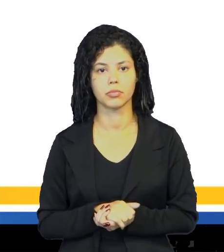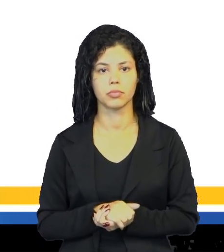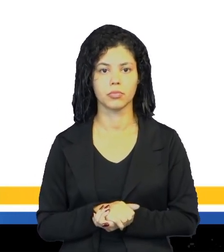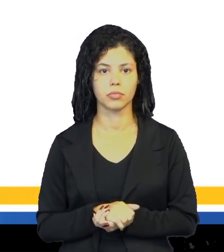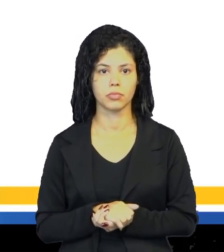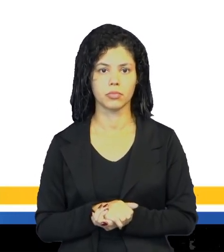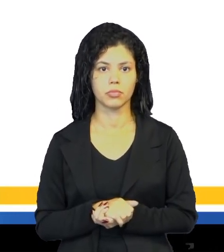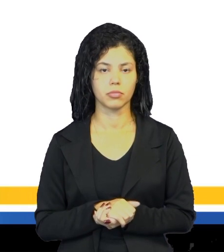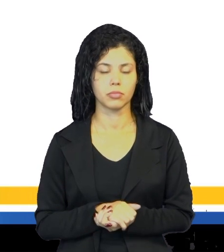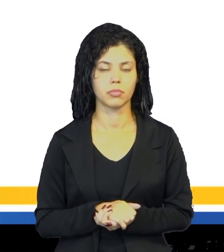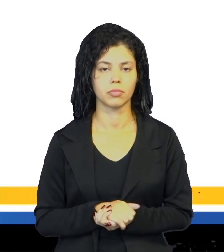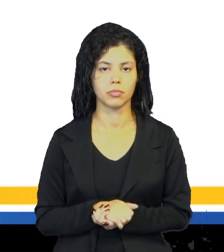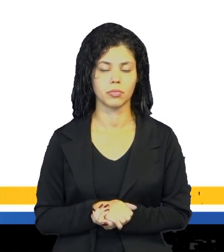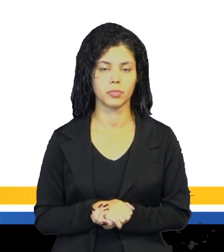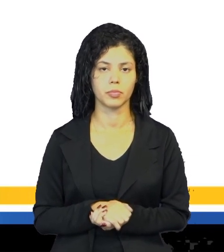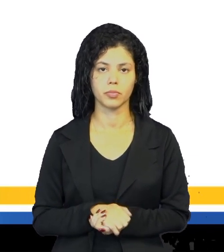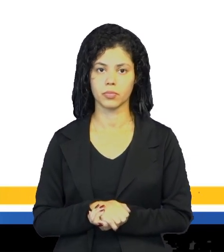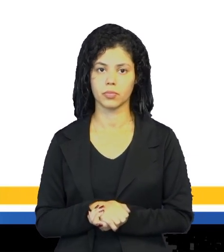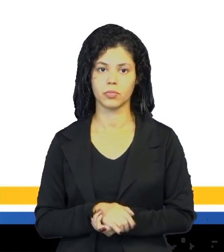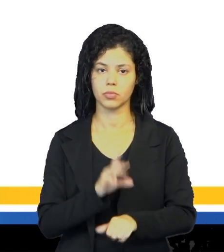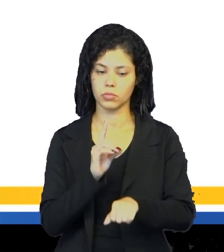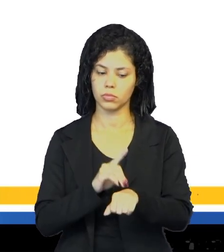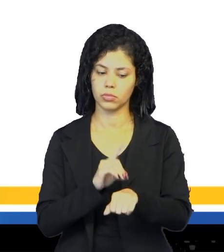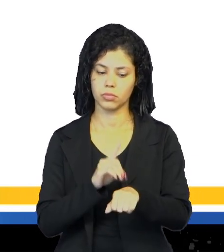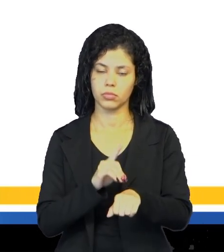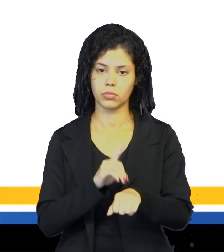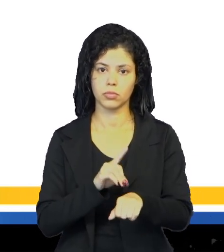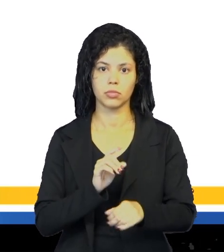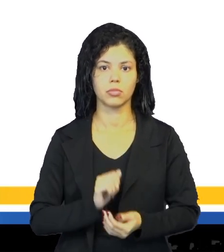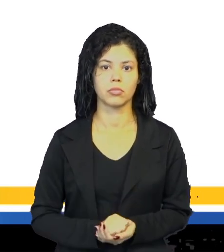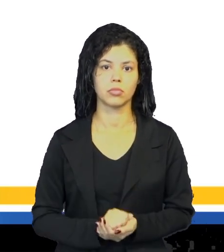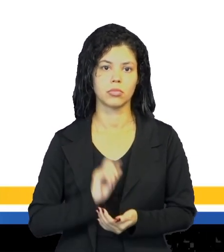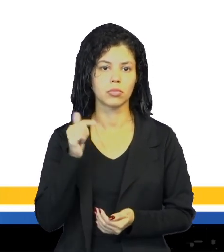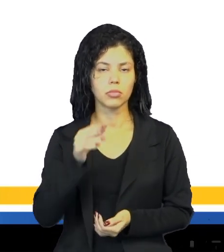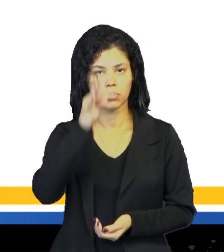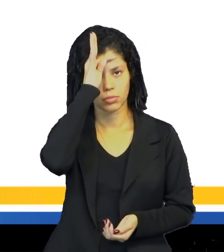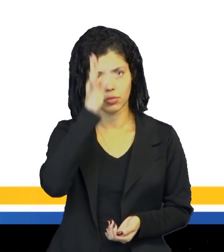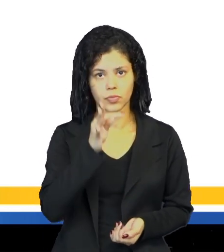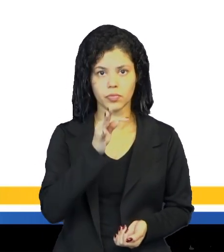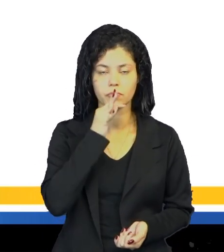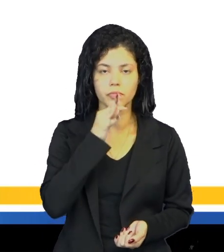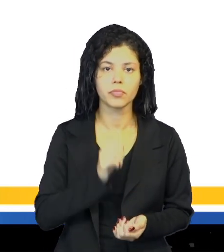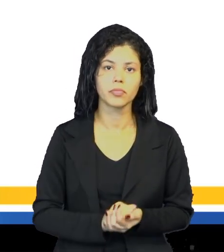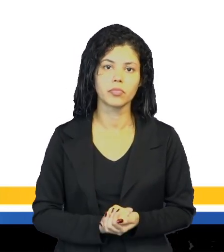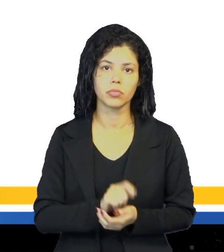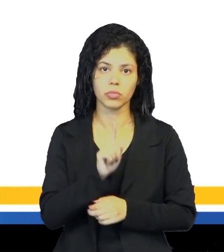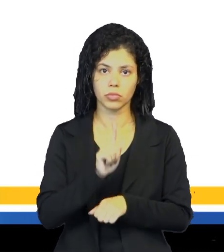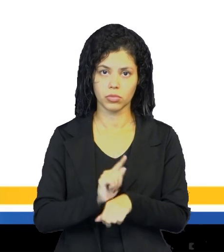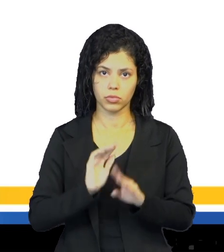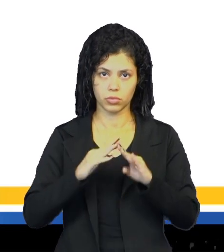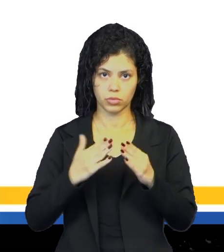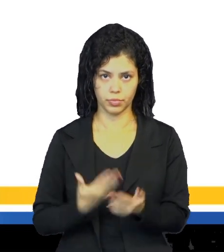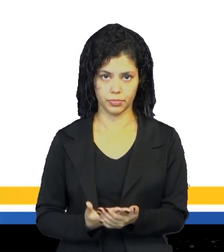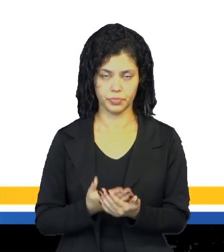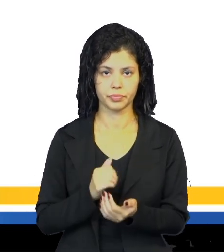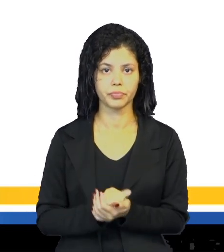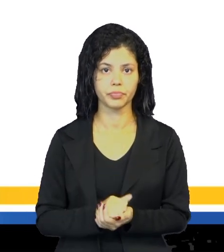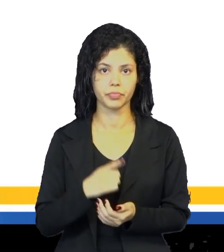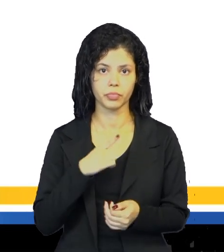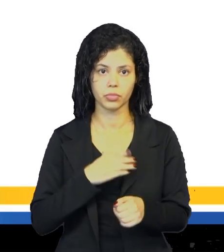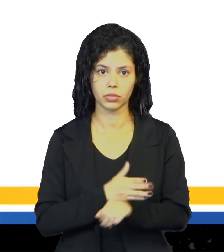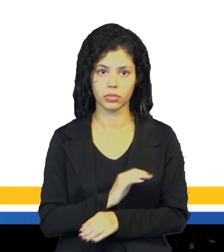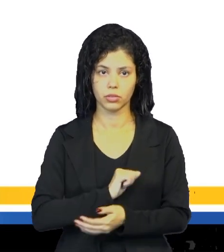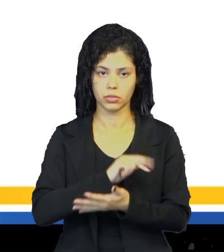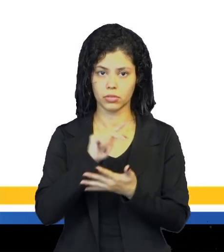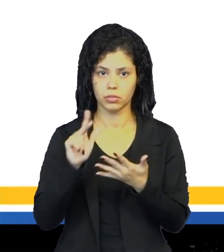é a direção, onde fica o diretor ou diretora. Que é a tradicional gestão da escola, né. Ali se centra a